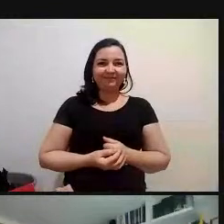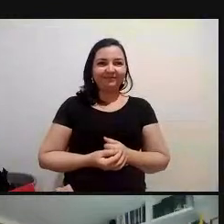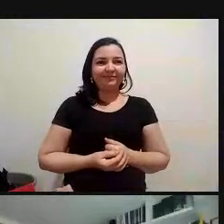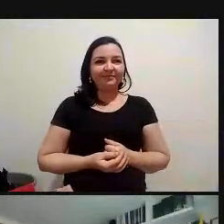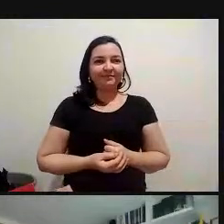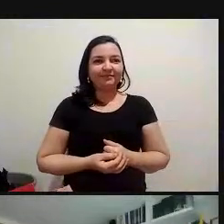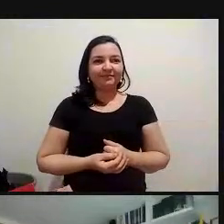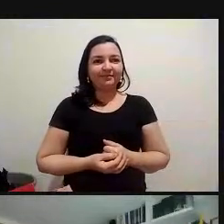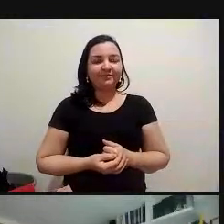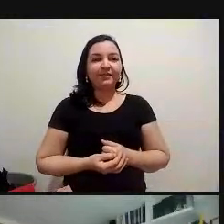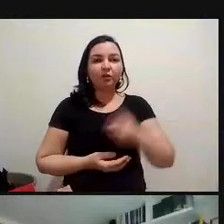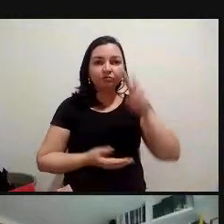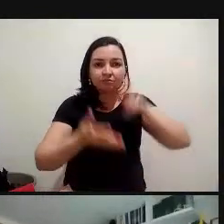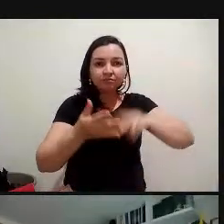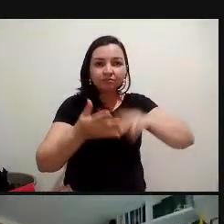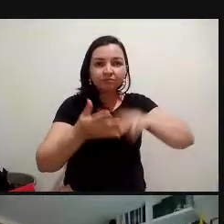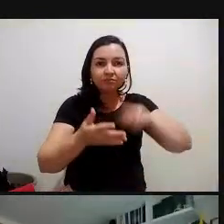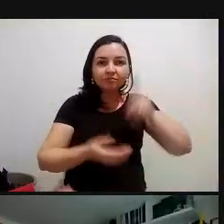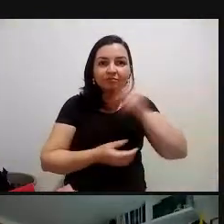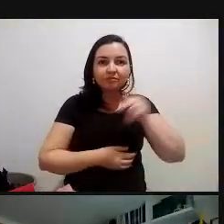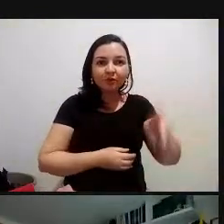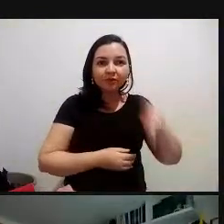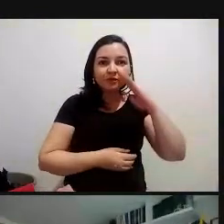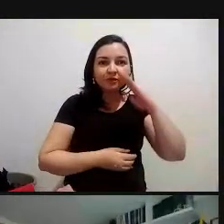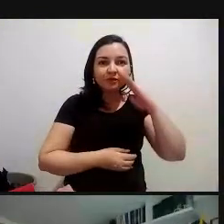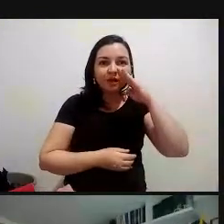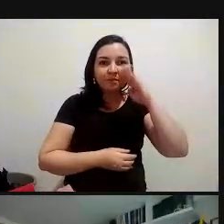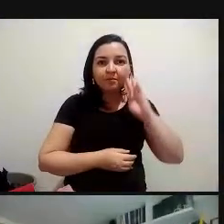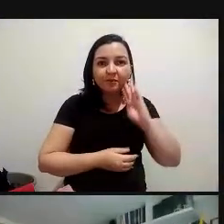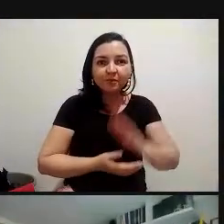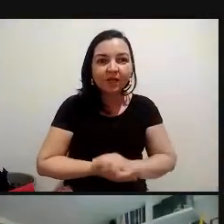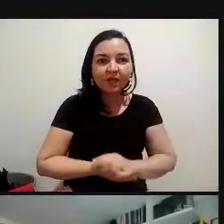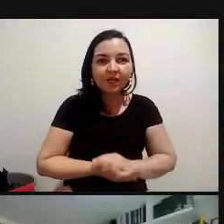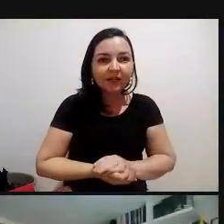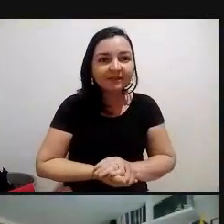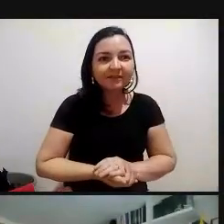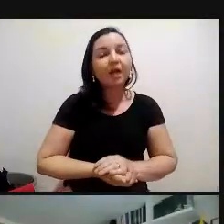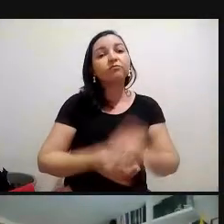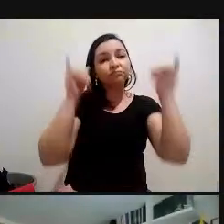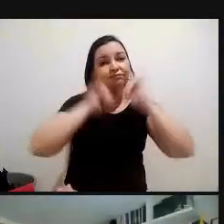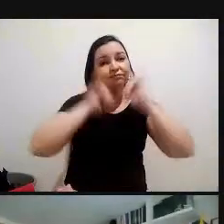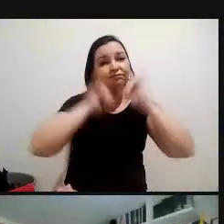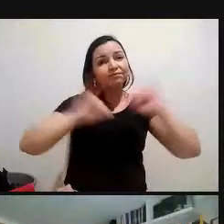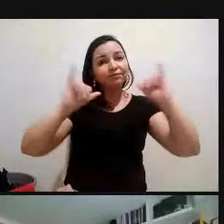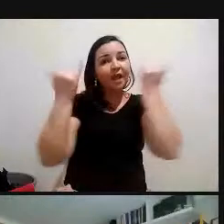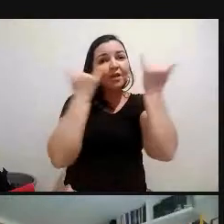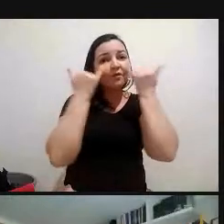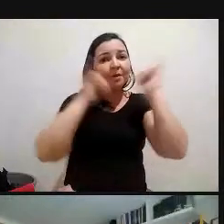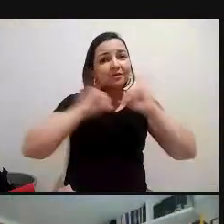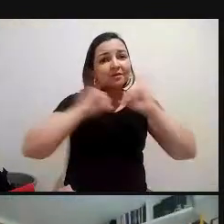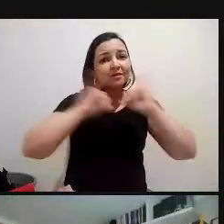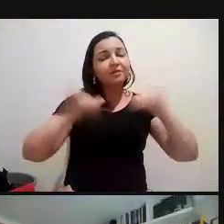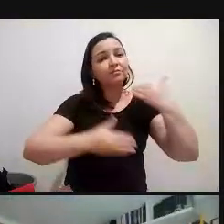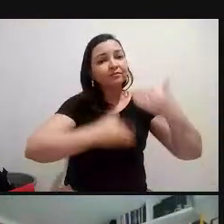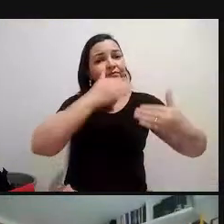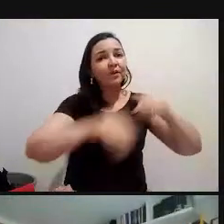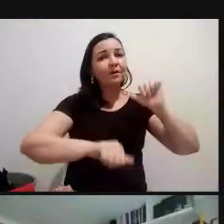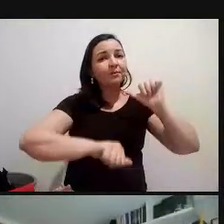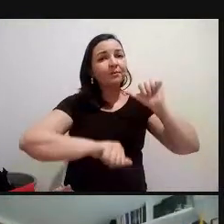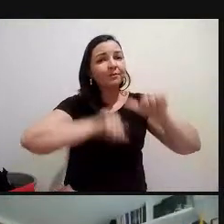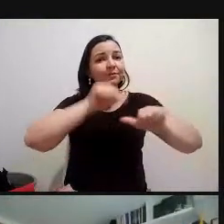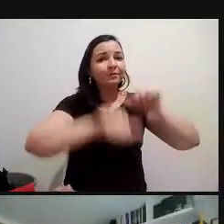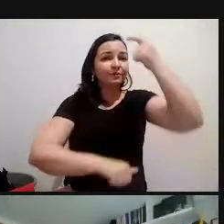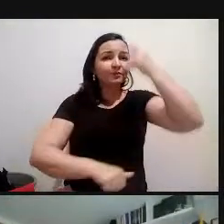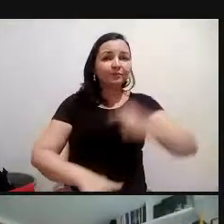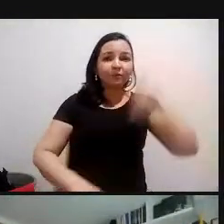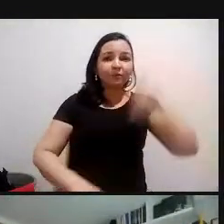aqui da professora Bruna, informações não faltam, e pouco a pouco vamos mudando nossas ações, reduzindo a produção de resíduos, principalmente